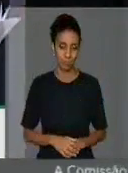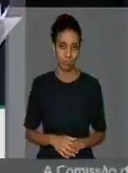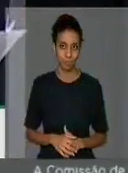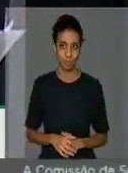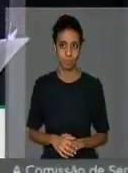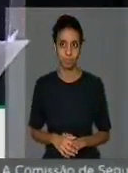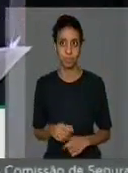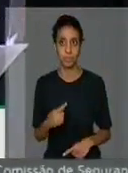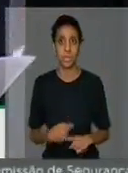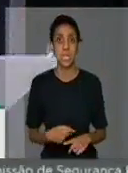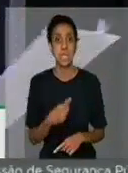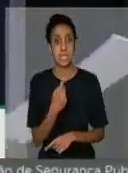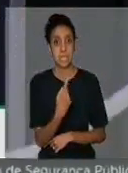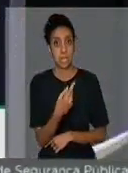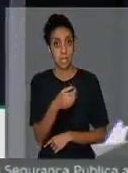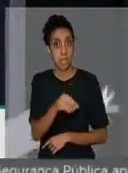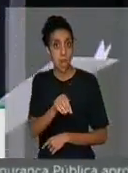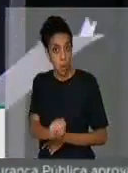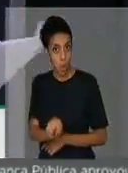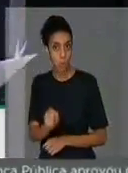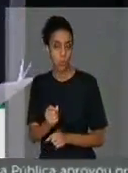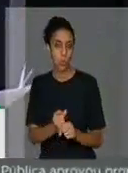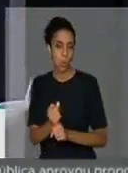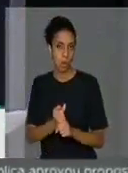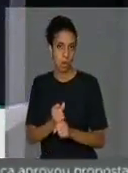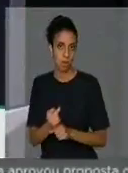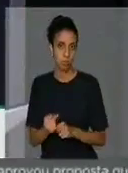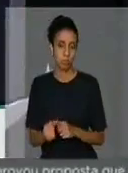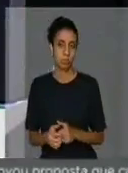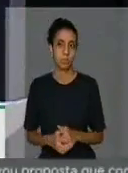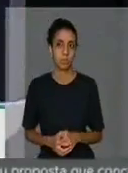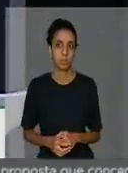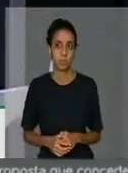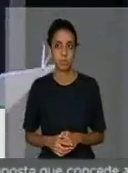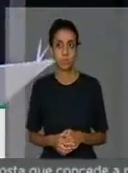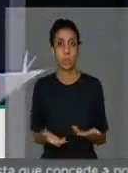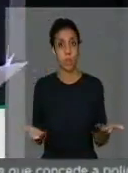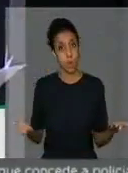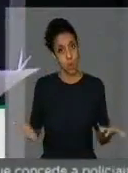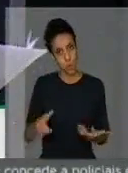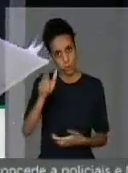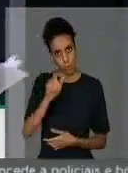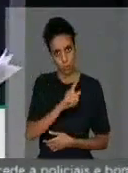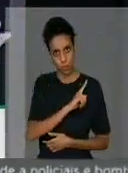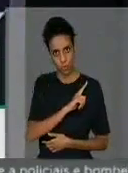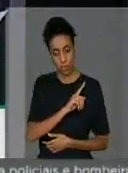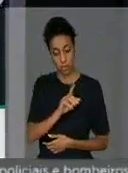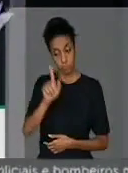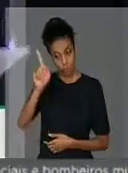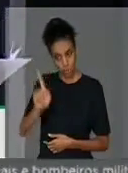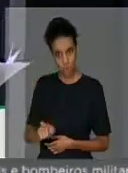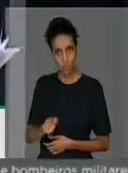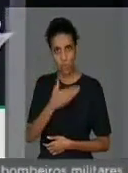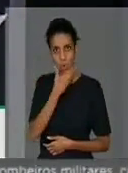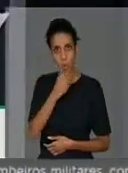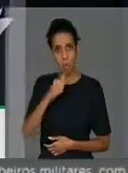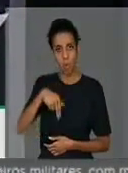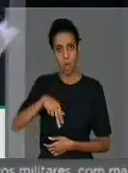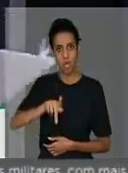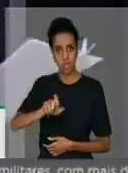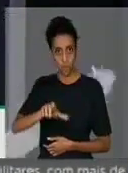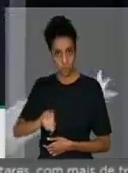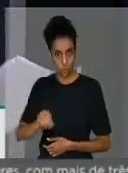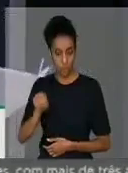de 108 anos de atividade, os servidores, o atual gestor, que o doutor Ângelo, vem fazendo com que nós